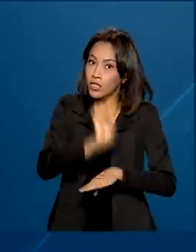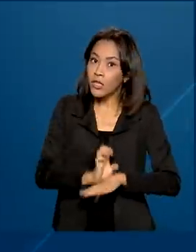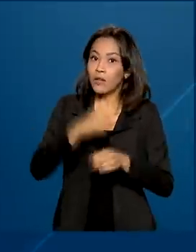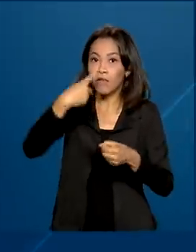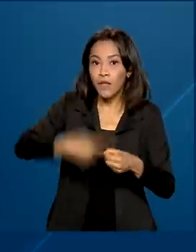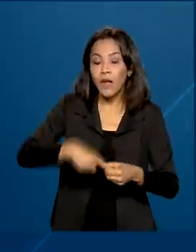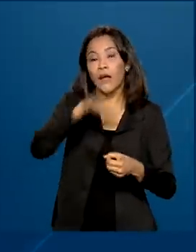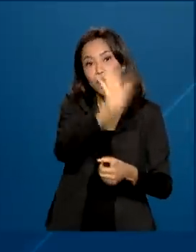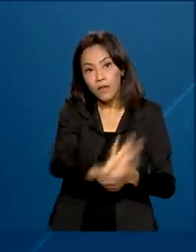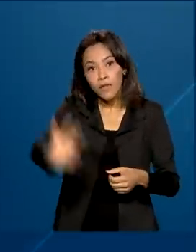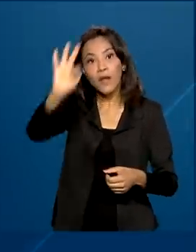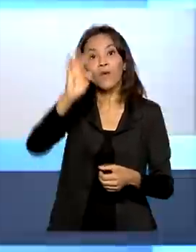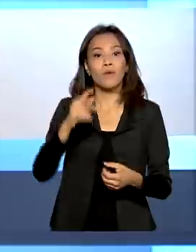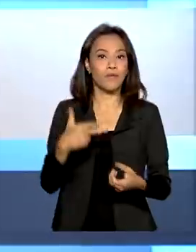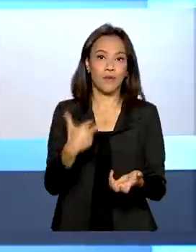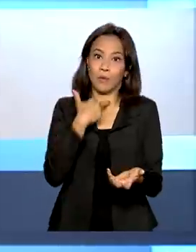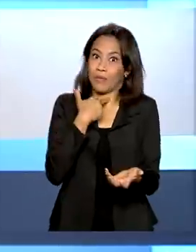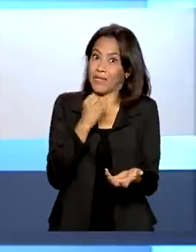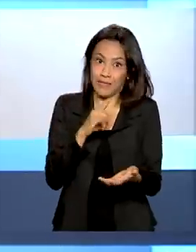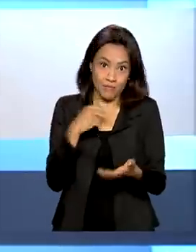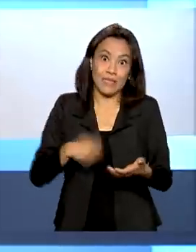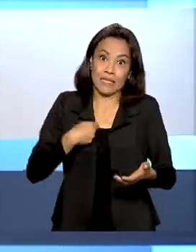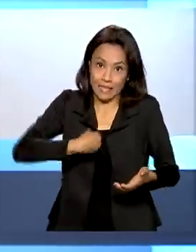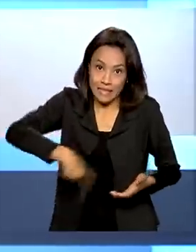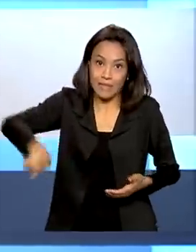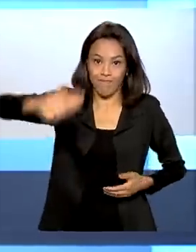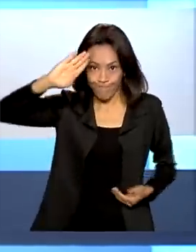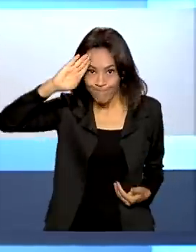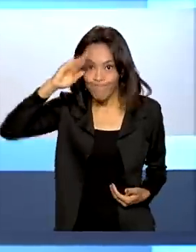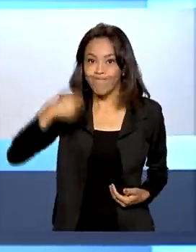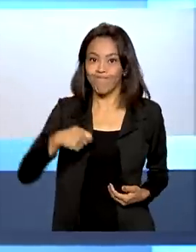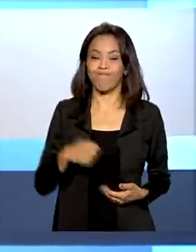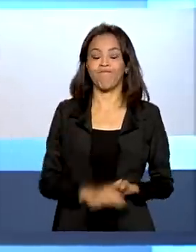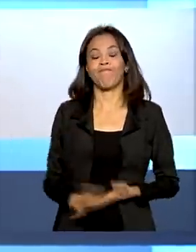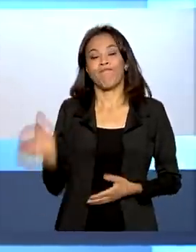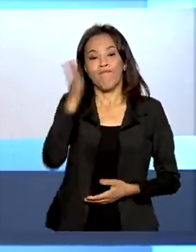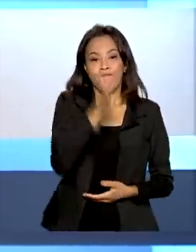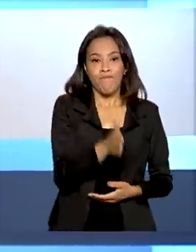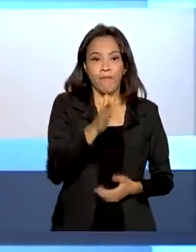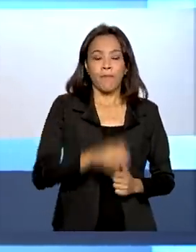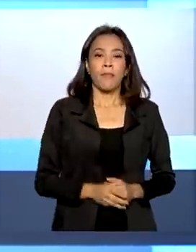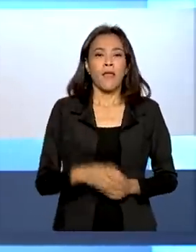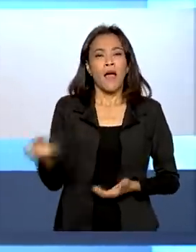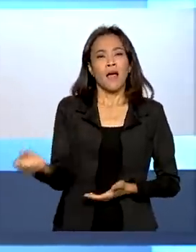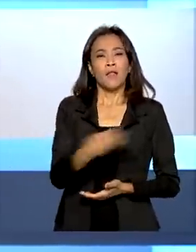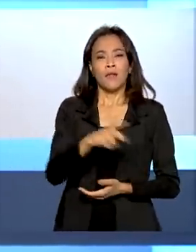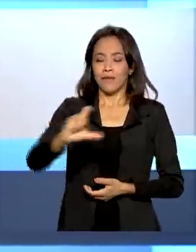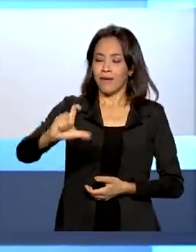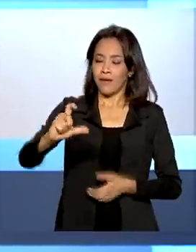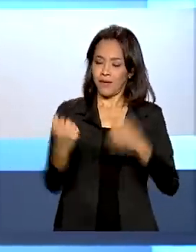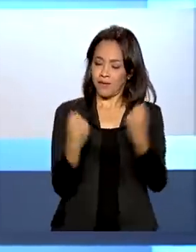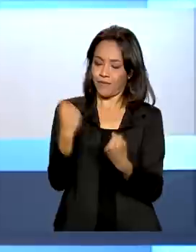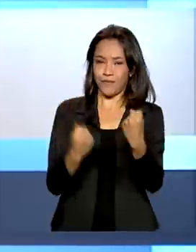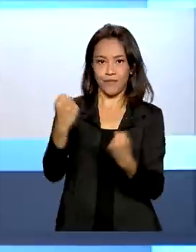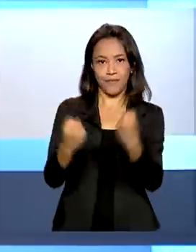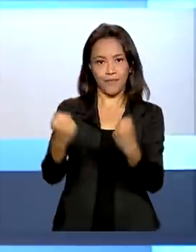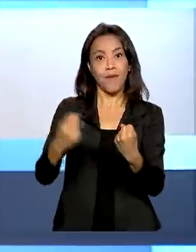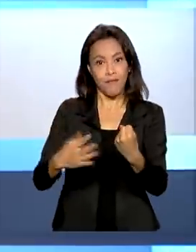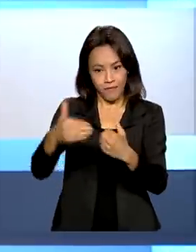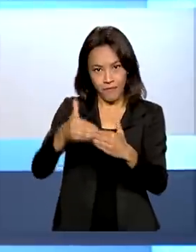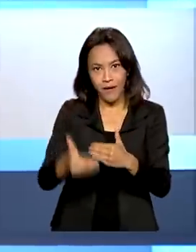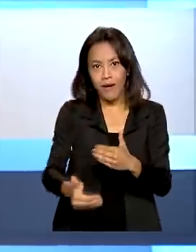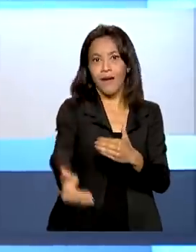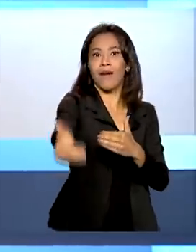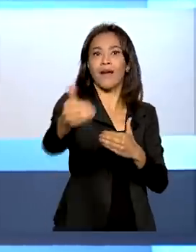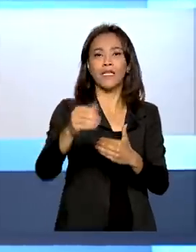territórios ou municípios. A nova Carteira Nacional de Habilitação começará a ser